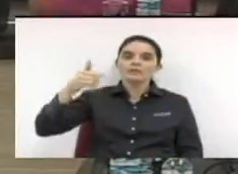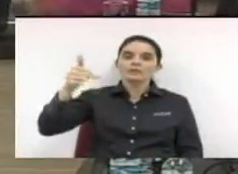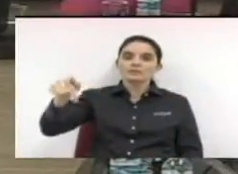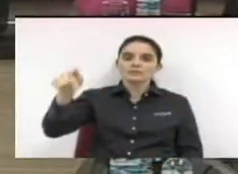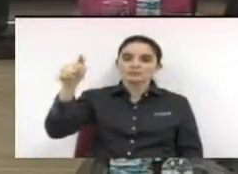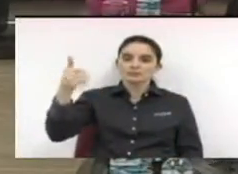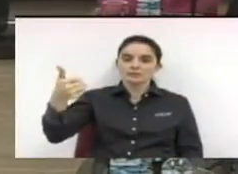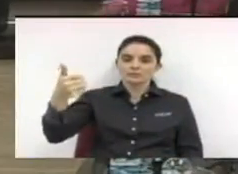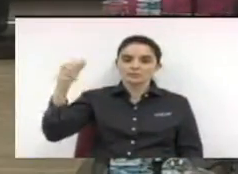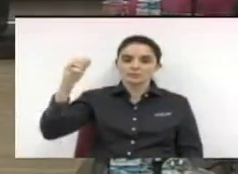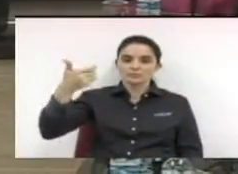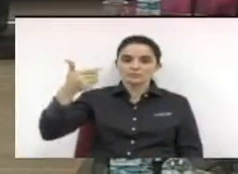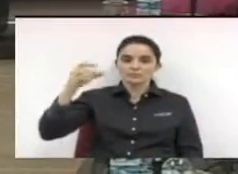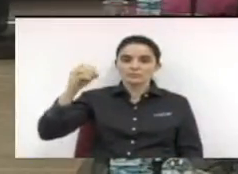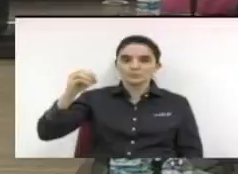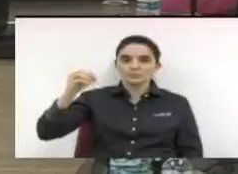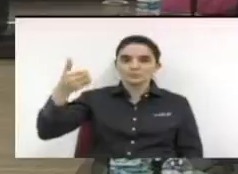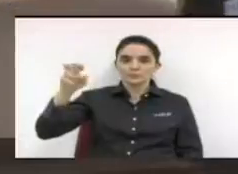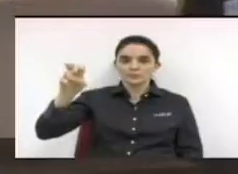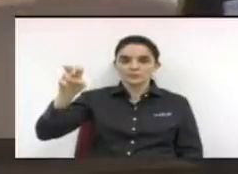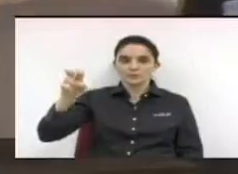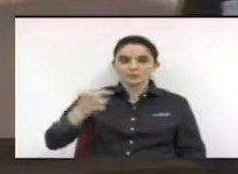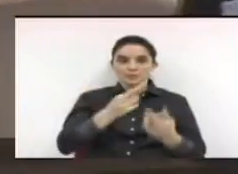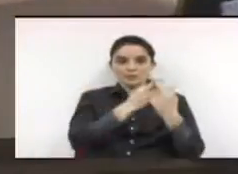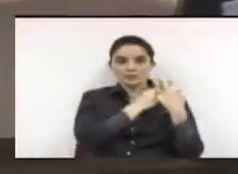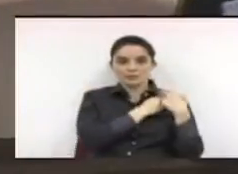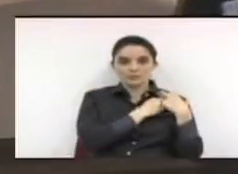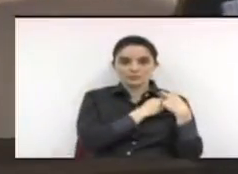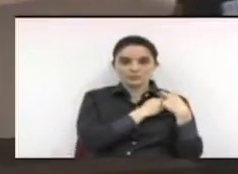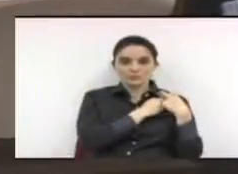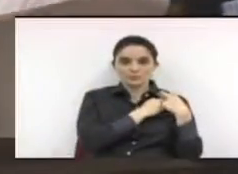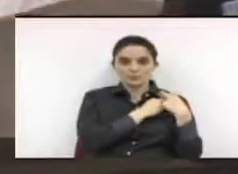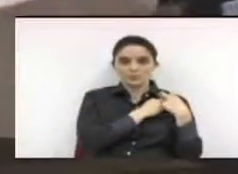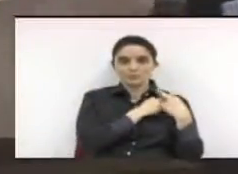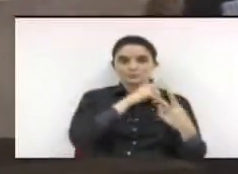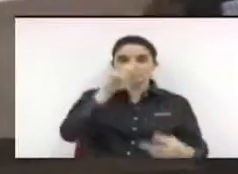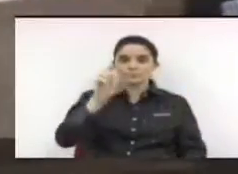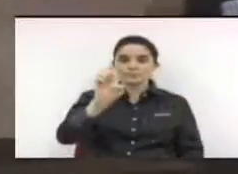de autoria do vereador José Roberto Bernardo.